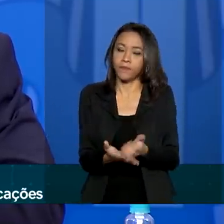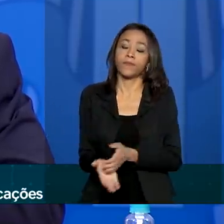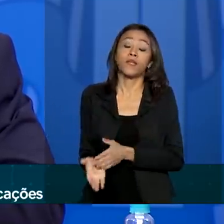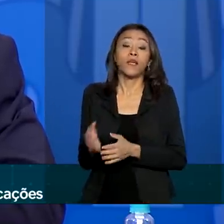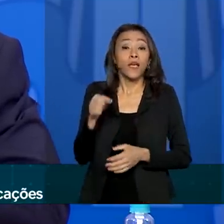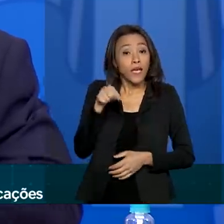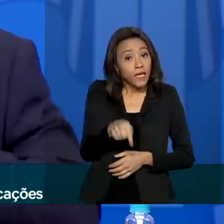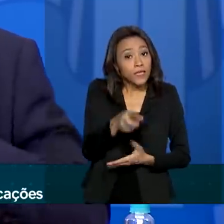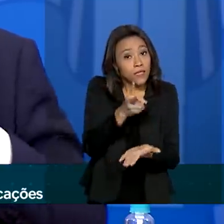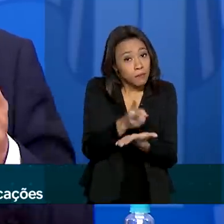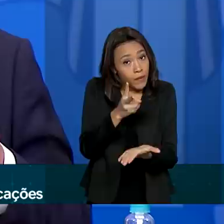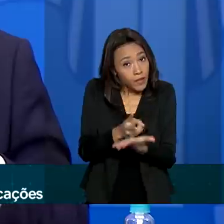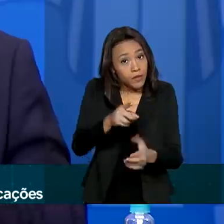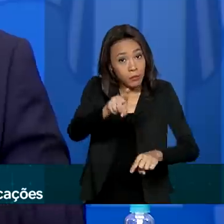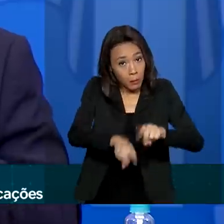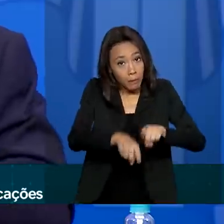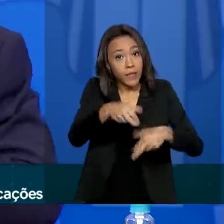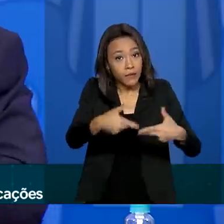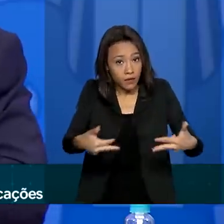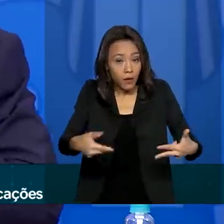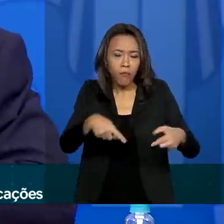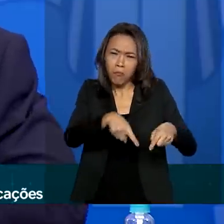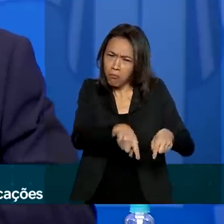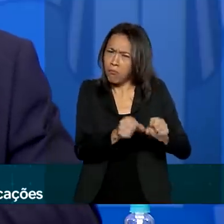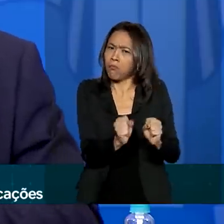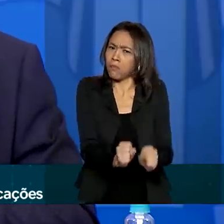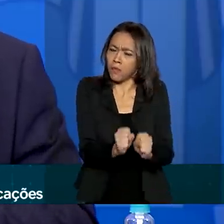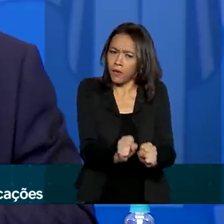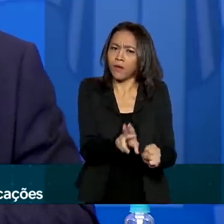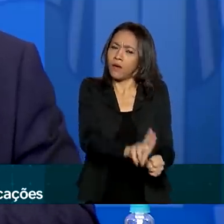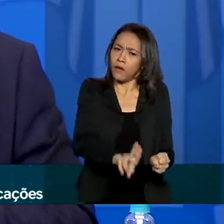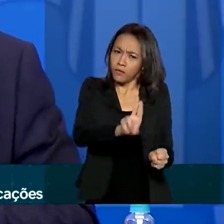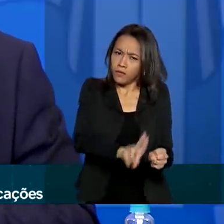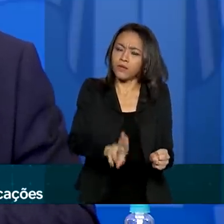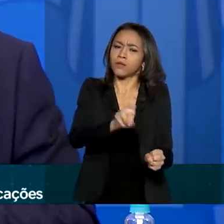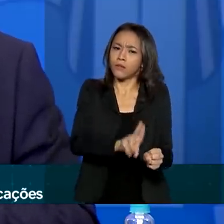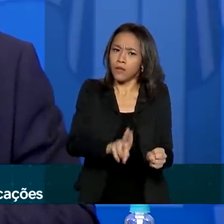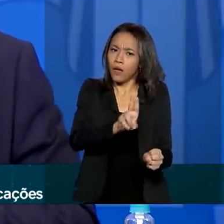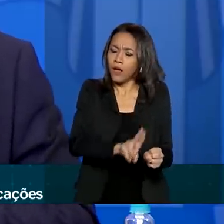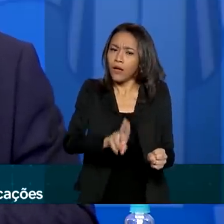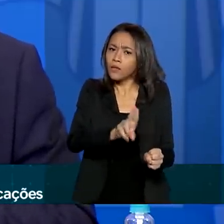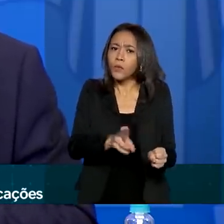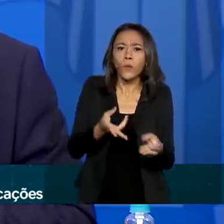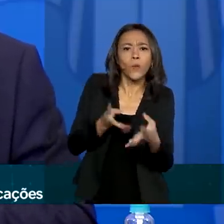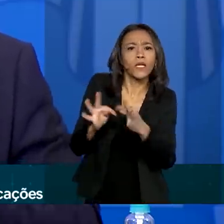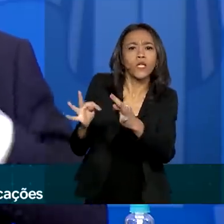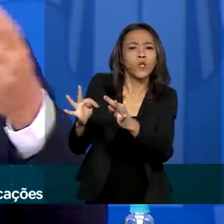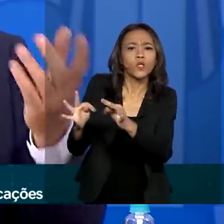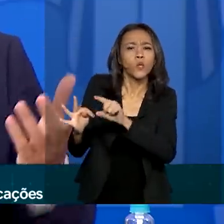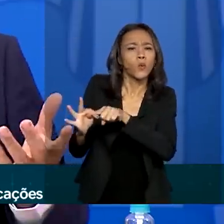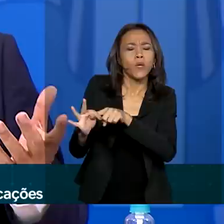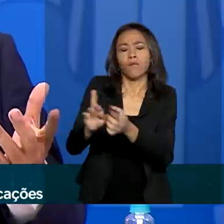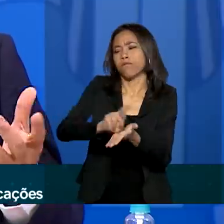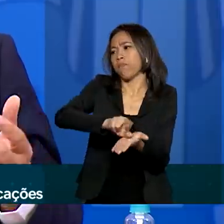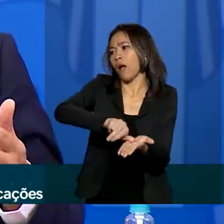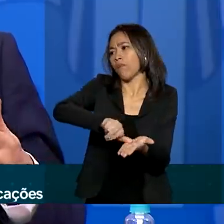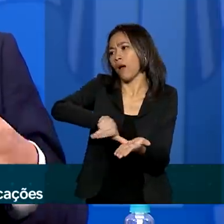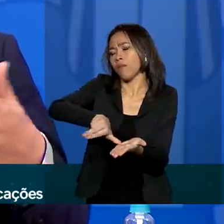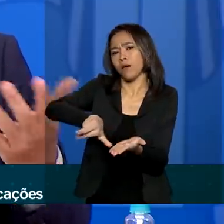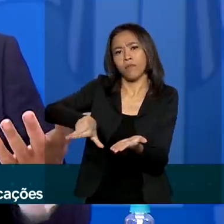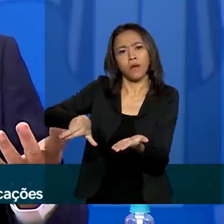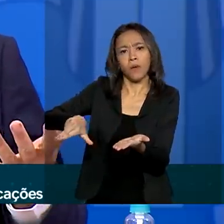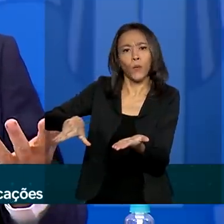disso, esse mesmo equipamento pode ser utilizado com o ajuste da inteligência artificial para detectar uma série de outros